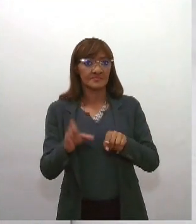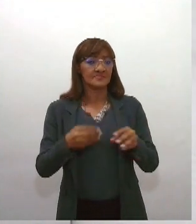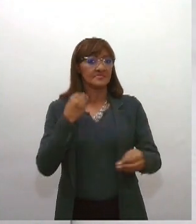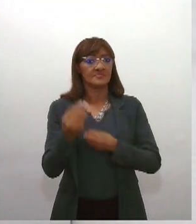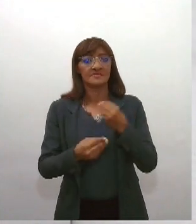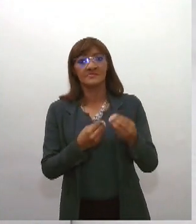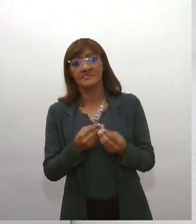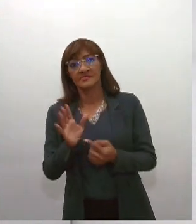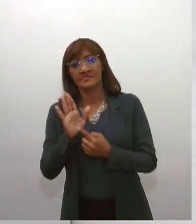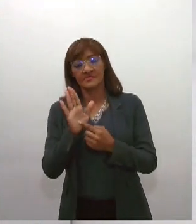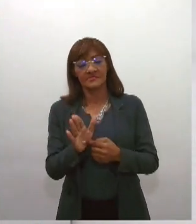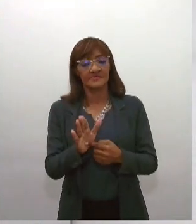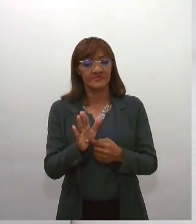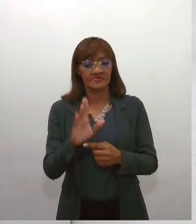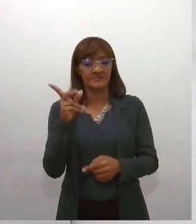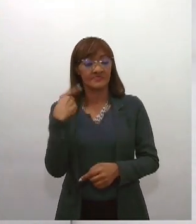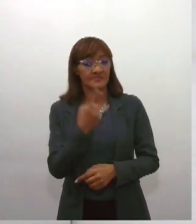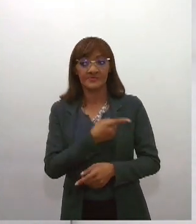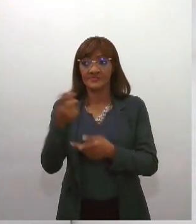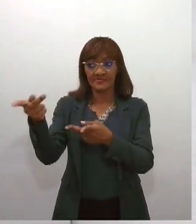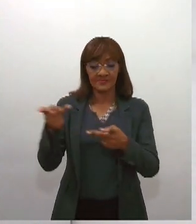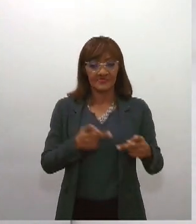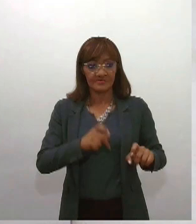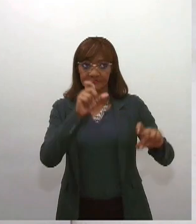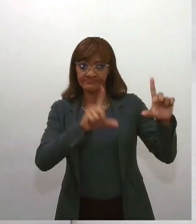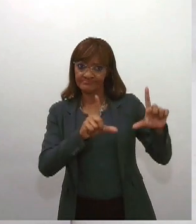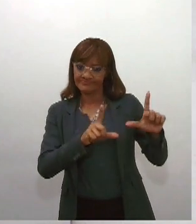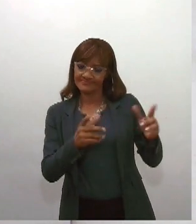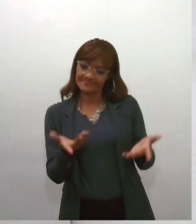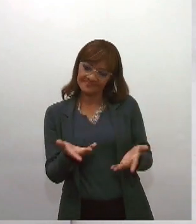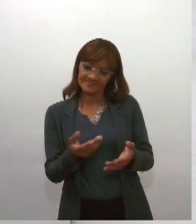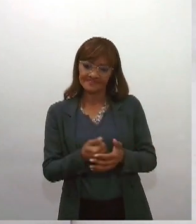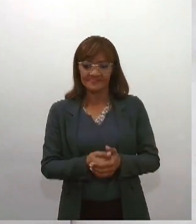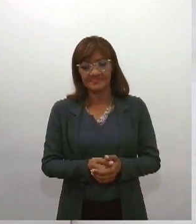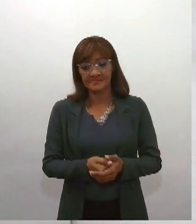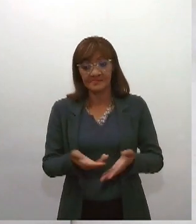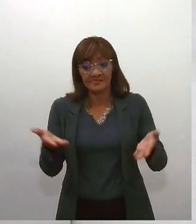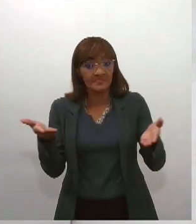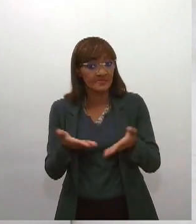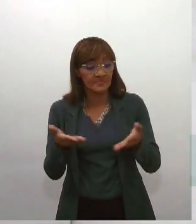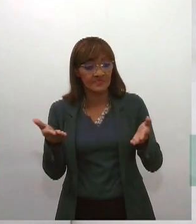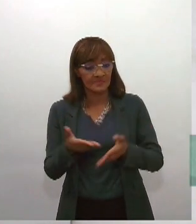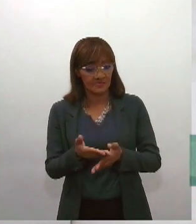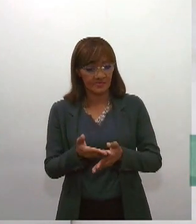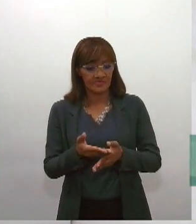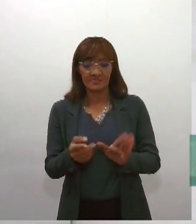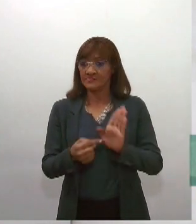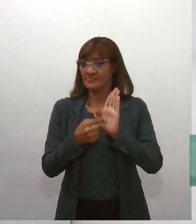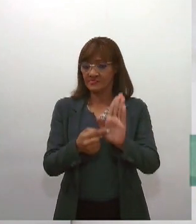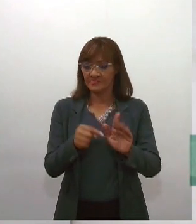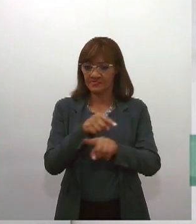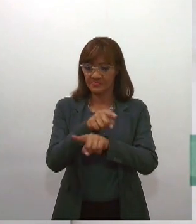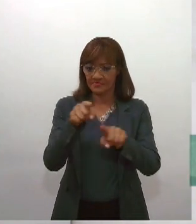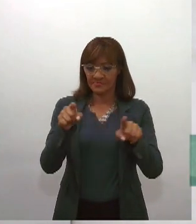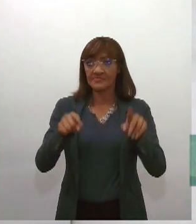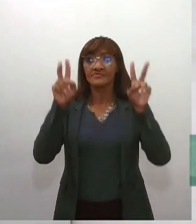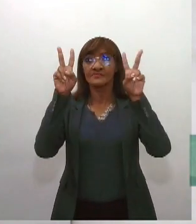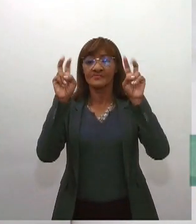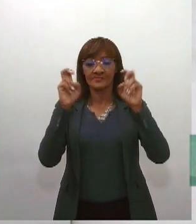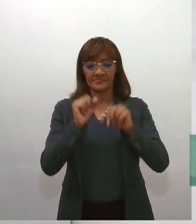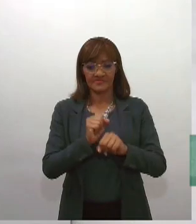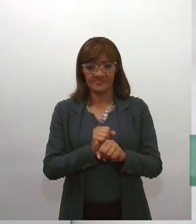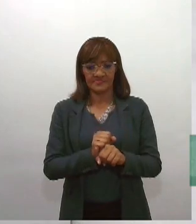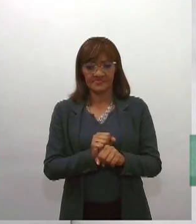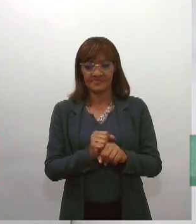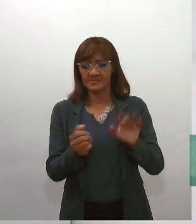os nossos convidados de hoje. E a partir de agora, eu apresento o nosso tema. A proposta de